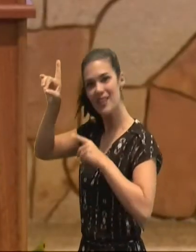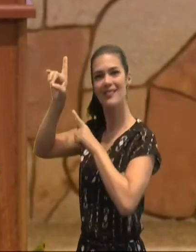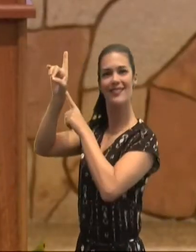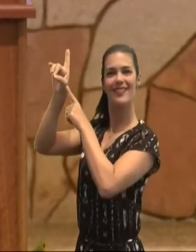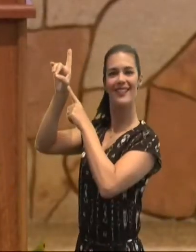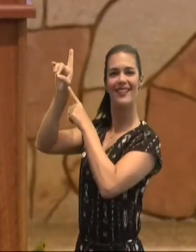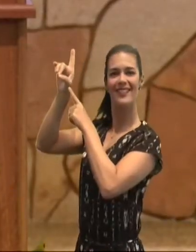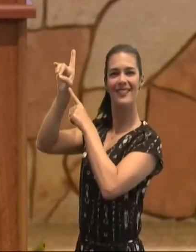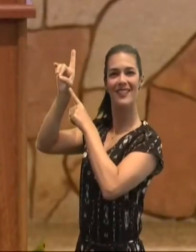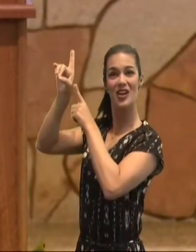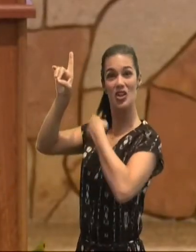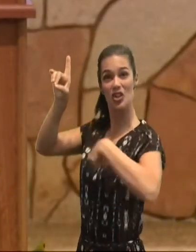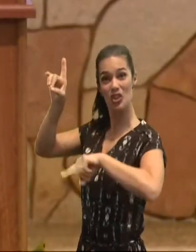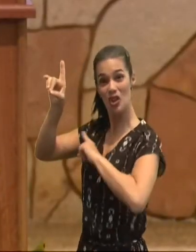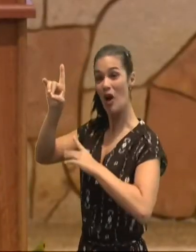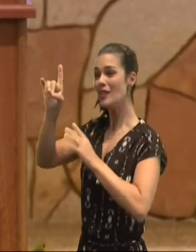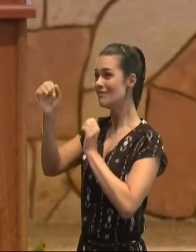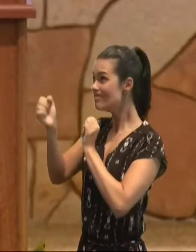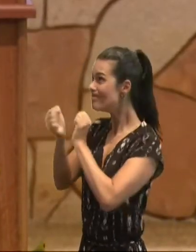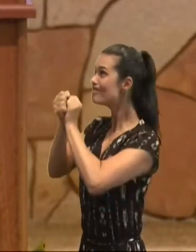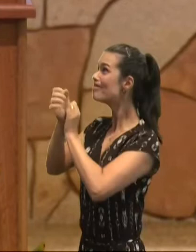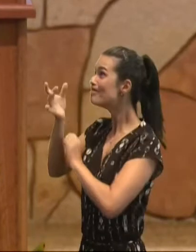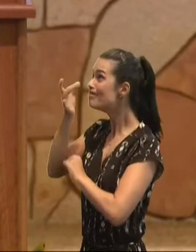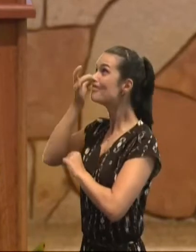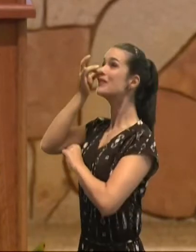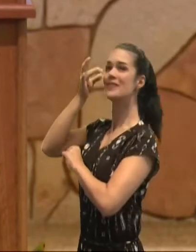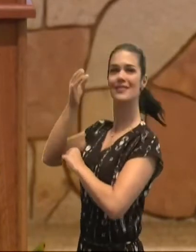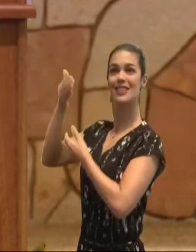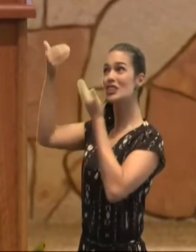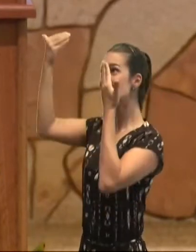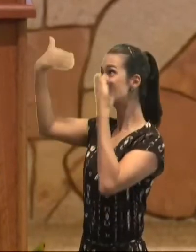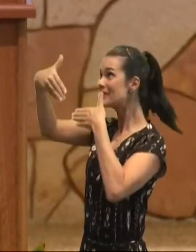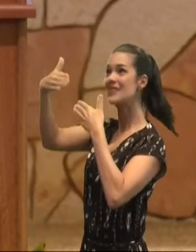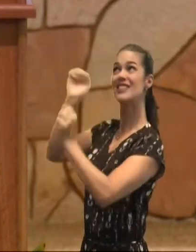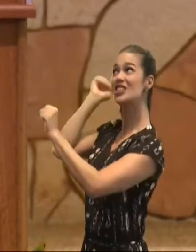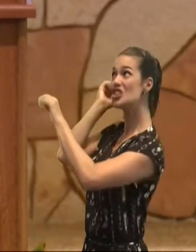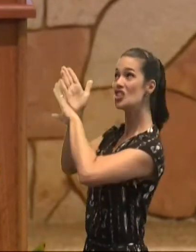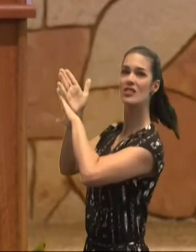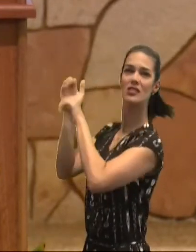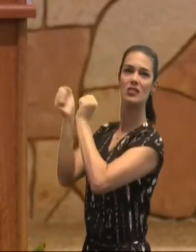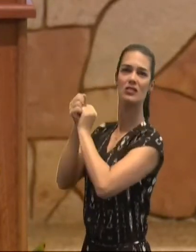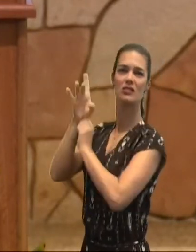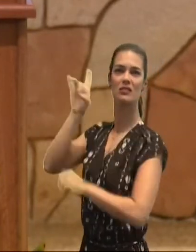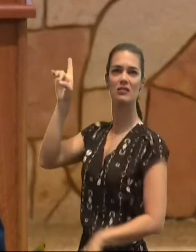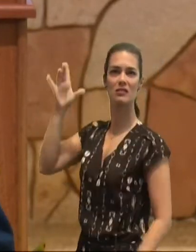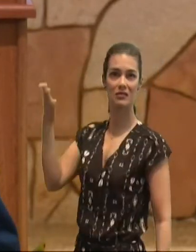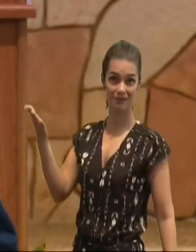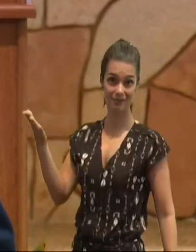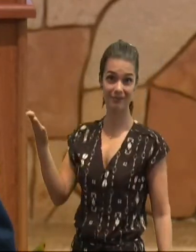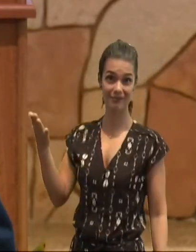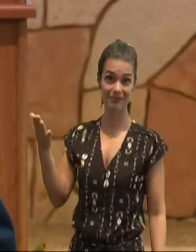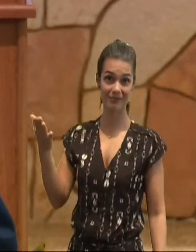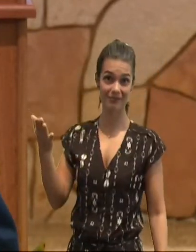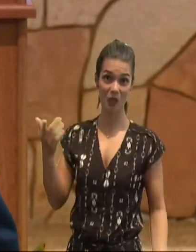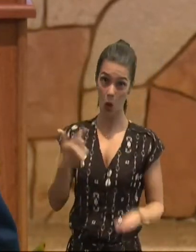próprio Deus, estamos, no seu próprio trono, com acesso direto, a Ele, como nos diz, o livro de Hebreus,